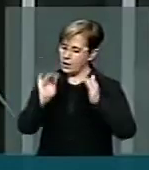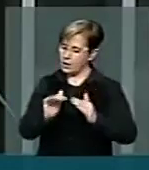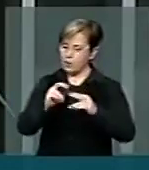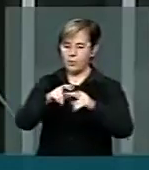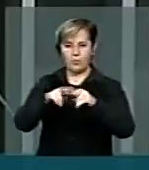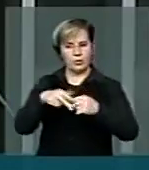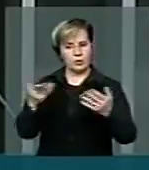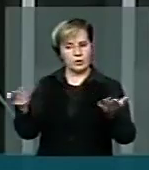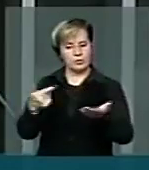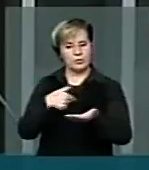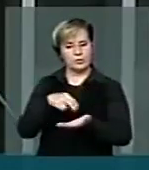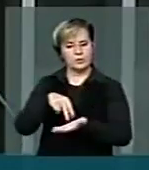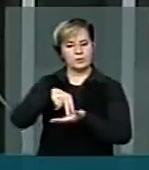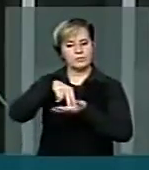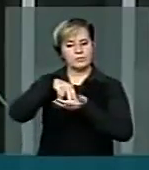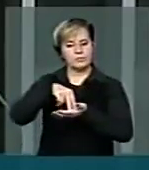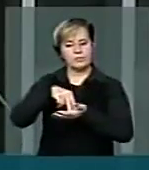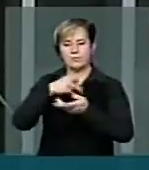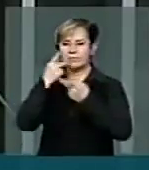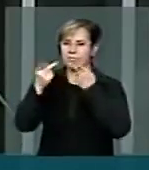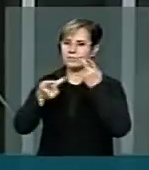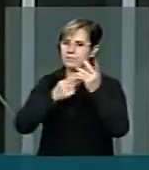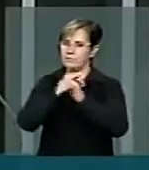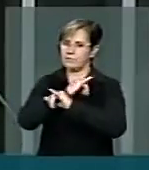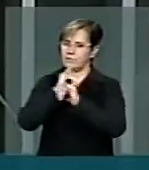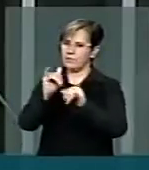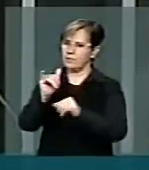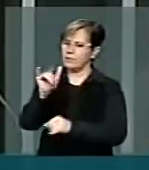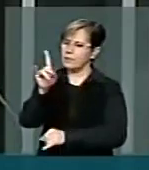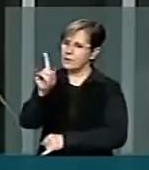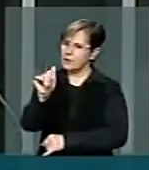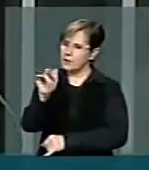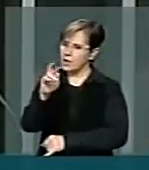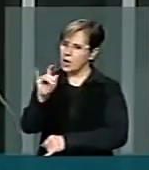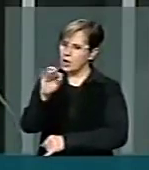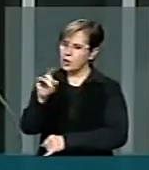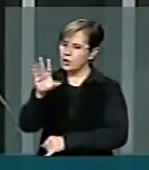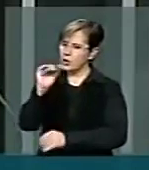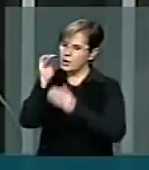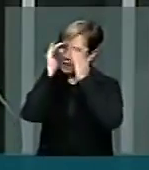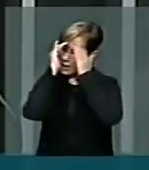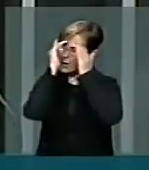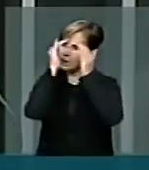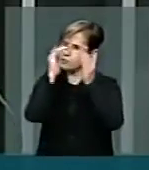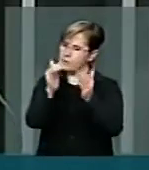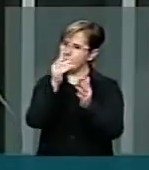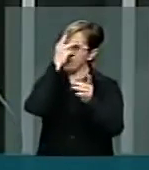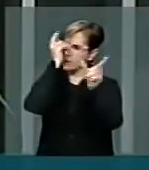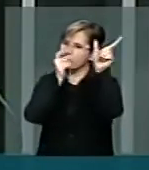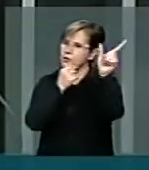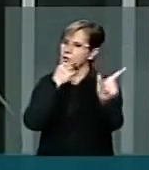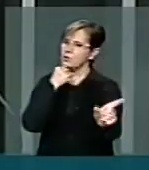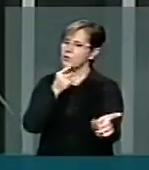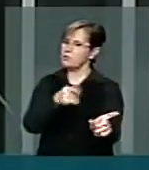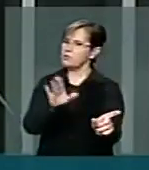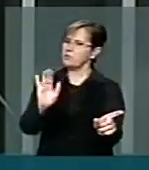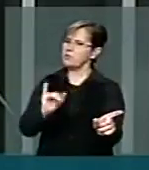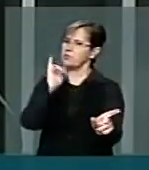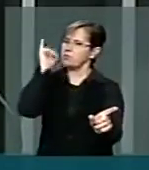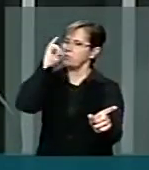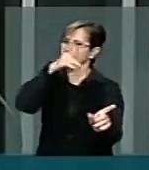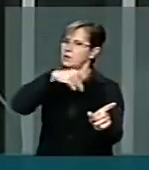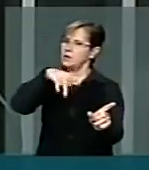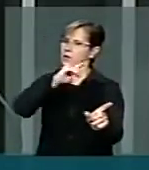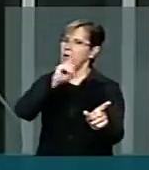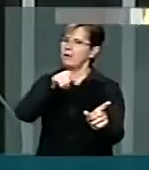isso que eu venho aqui nessa tarde para dizer, garotinho, respeite a uma das maiores figuras desse país, o Lula.